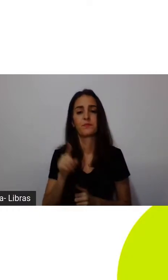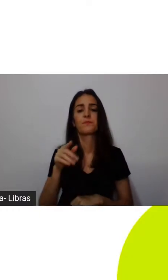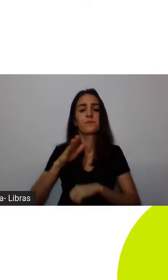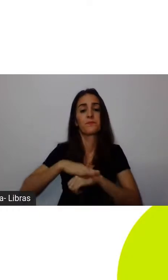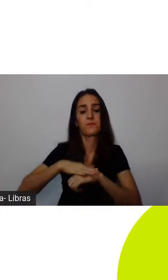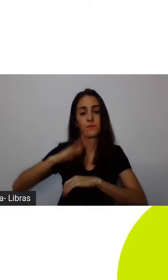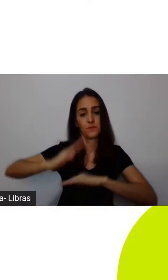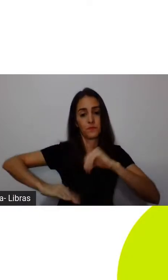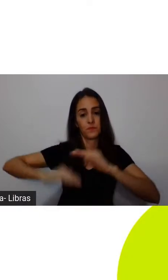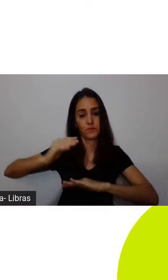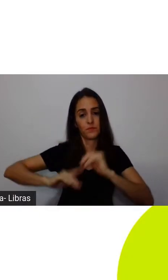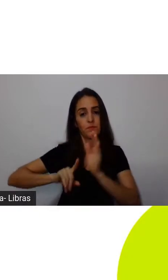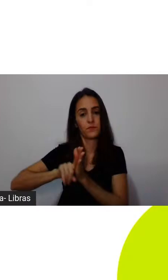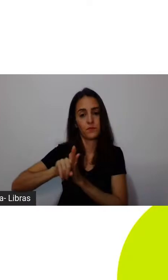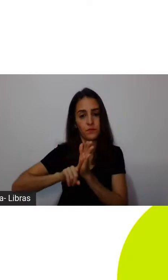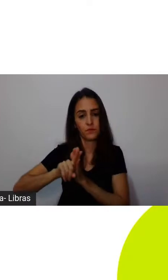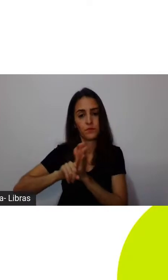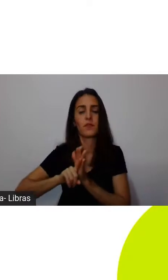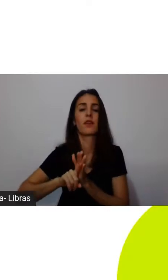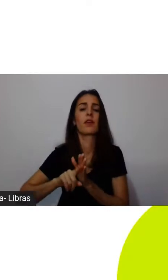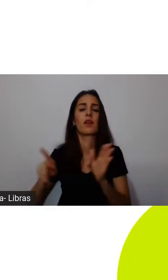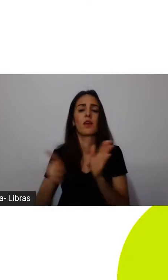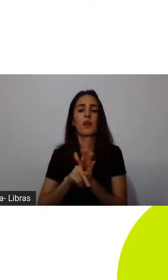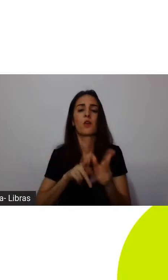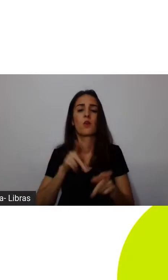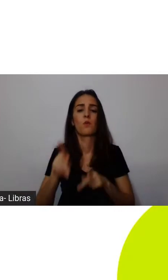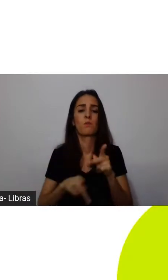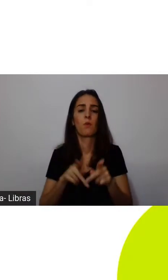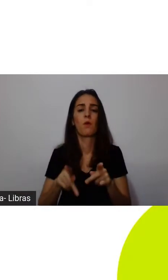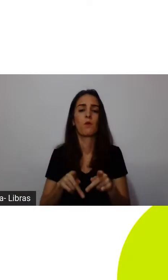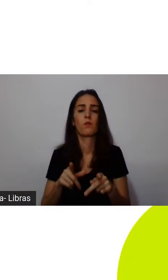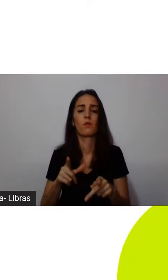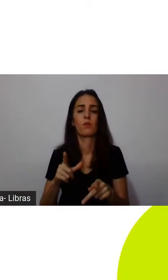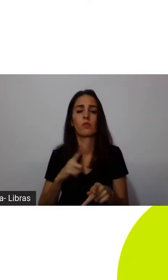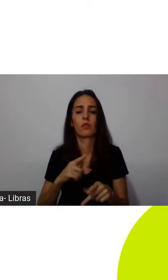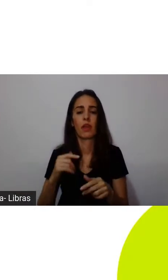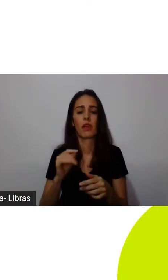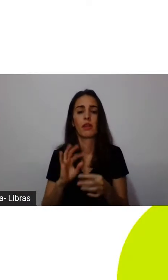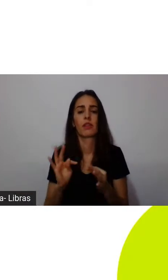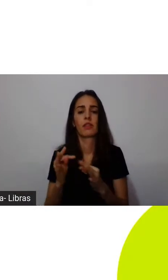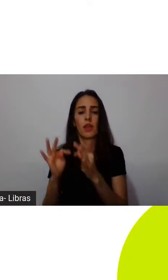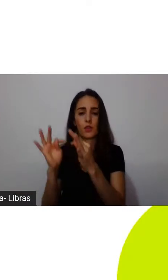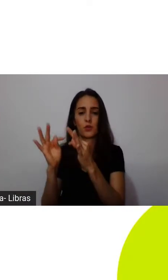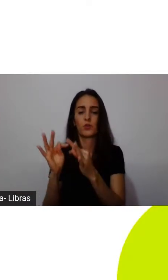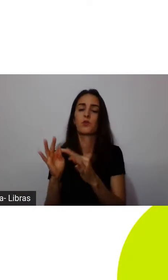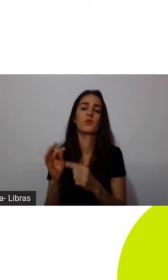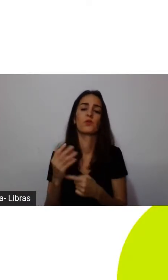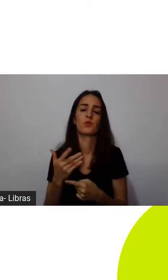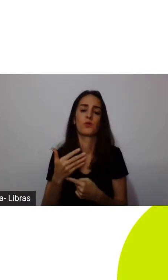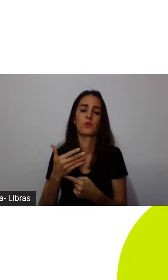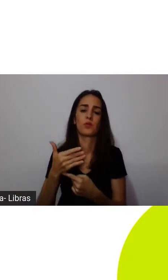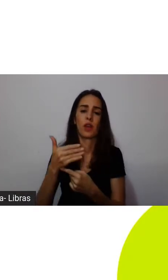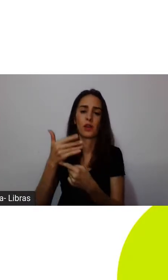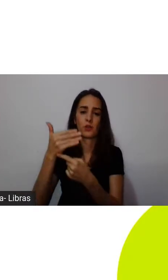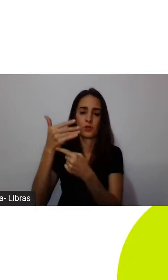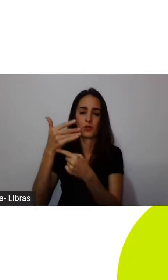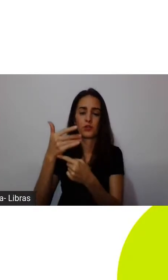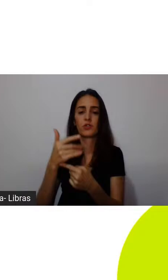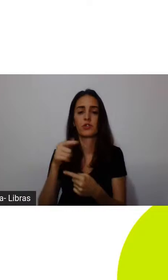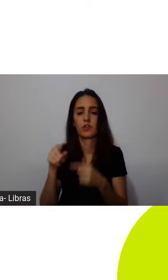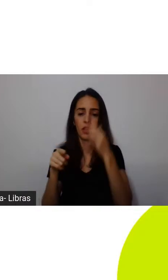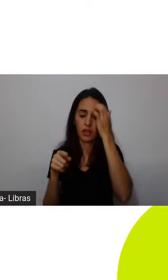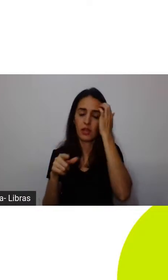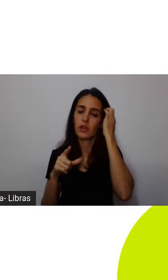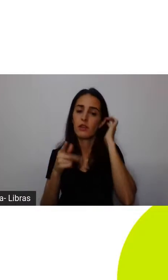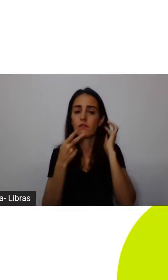A população do Butão é considerada a mais feliz do mundo. E ele trocou, o país trocou o cálculo do PIB, do produto